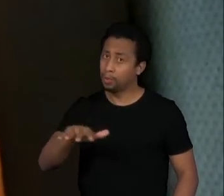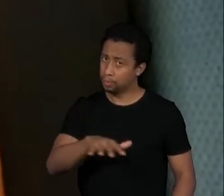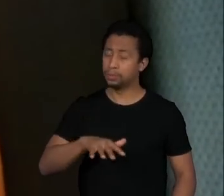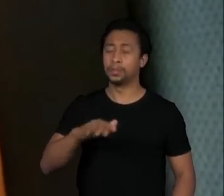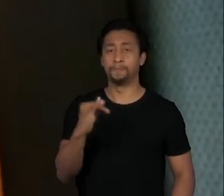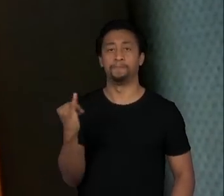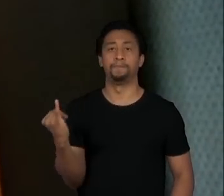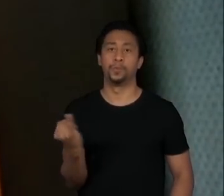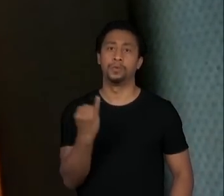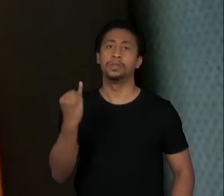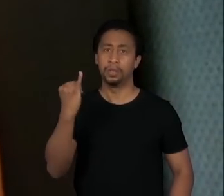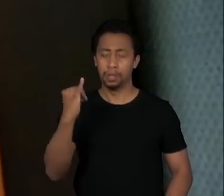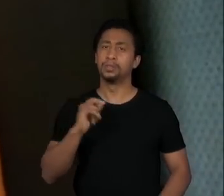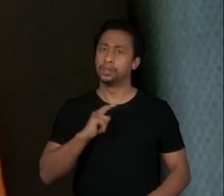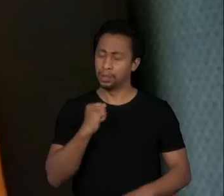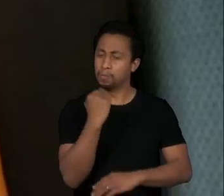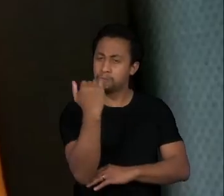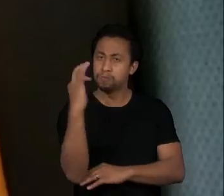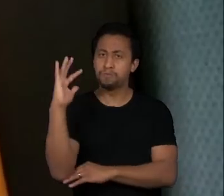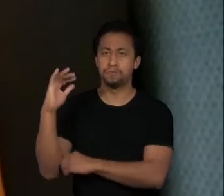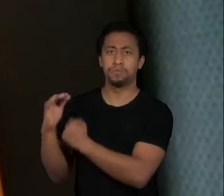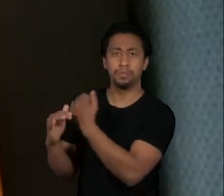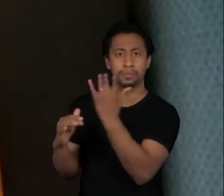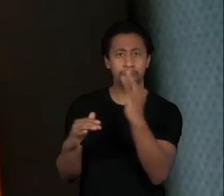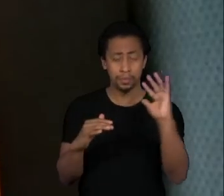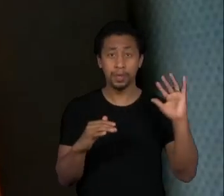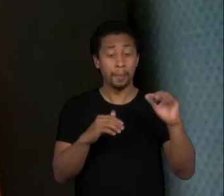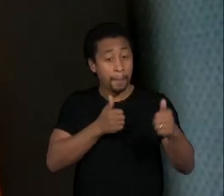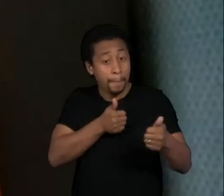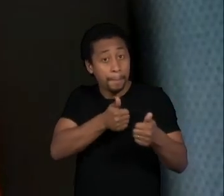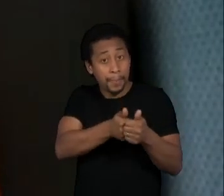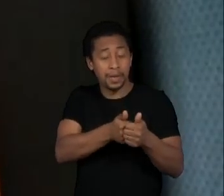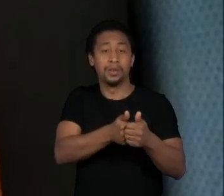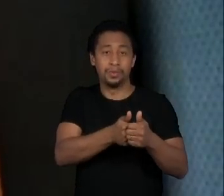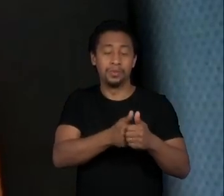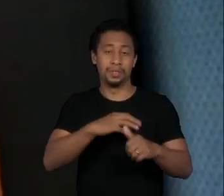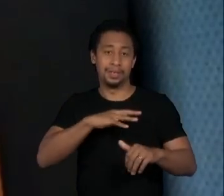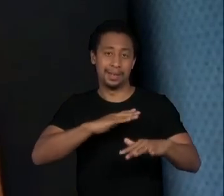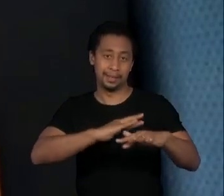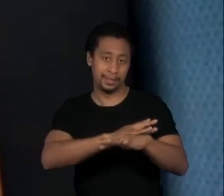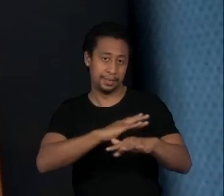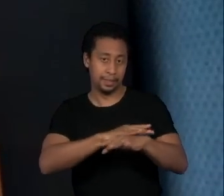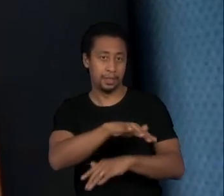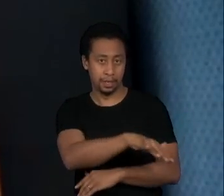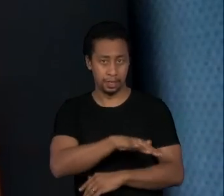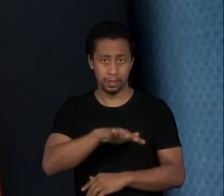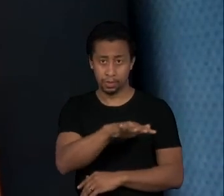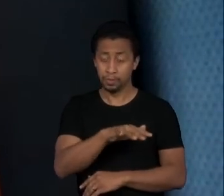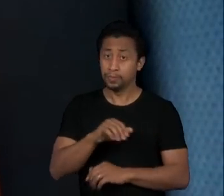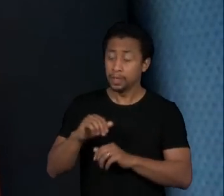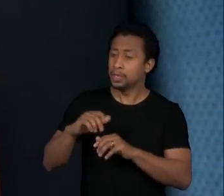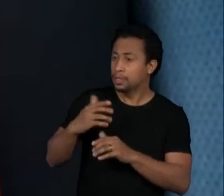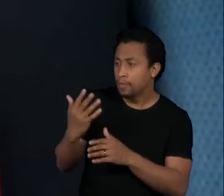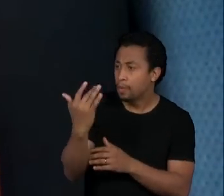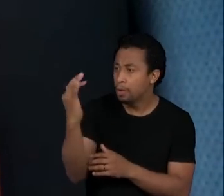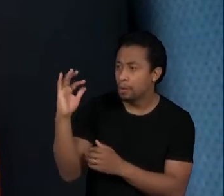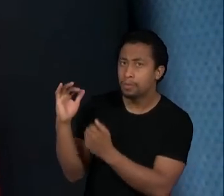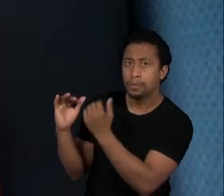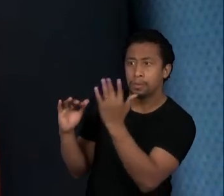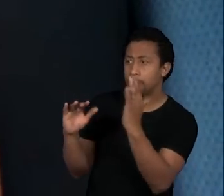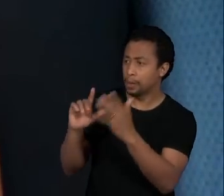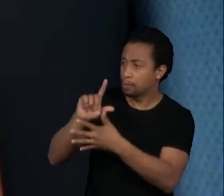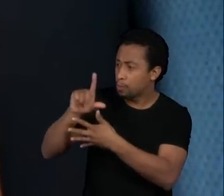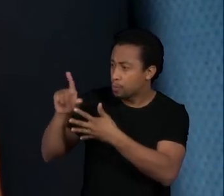na região metropolitana. E isso traz para todos os seres vivos condições, indicadores de qualidade